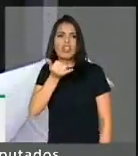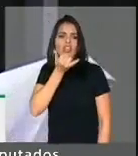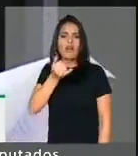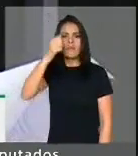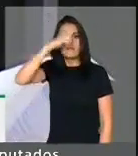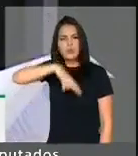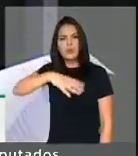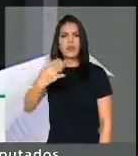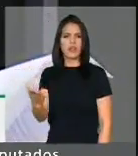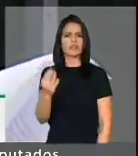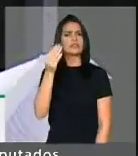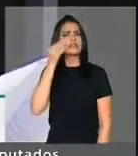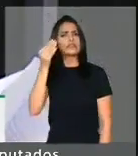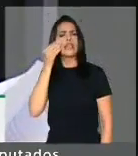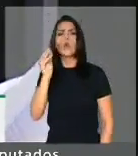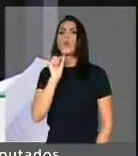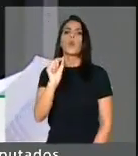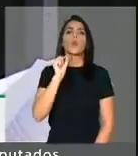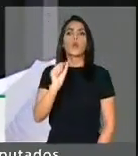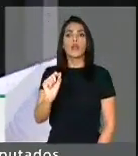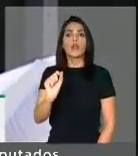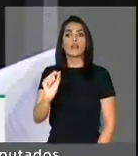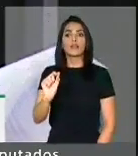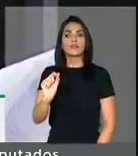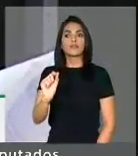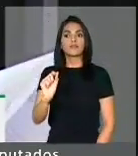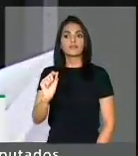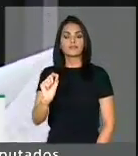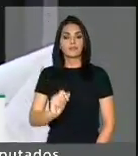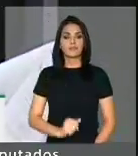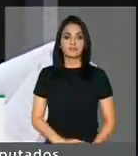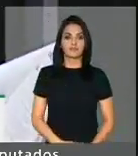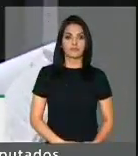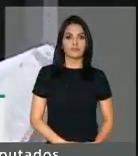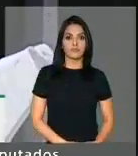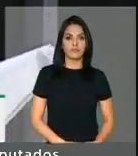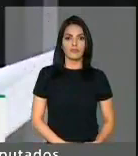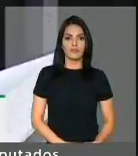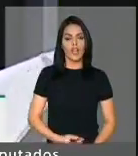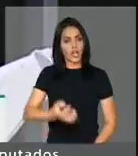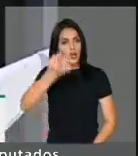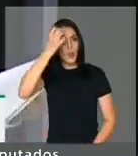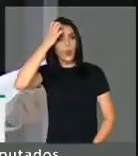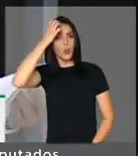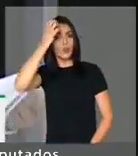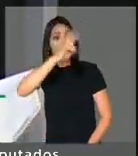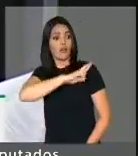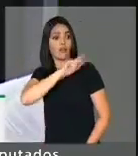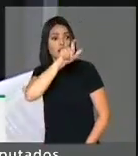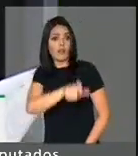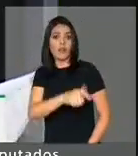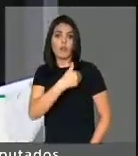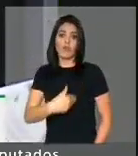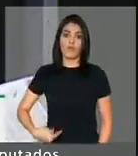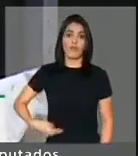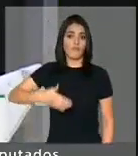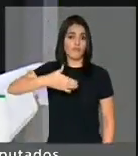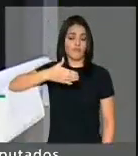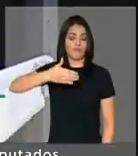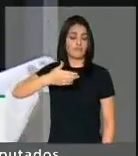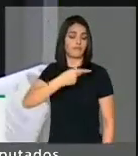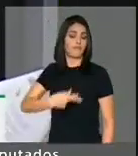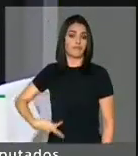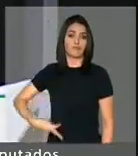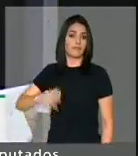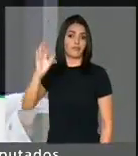o governo tenta aqui transferir para o governo federal a responsabilidade pela elaboração do projeto,